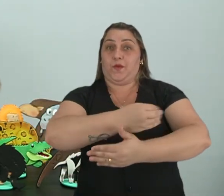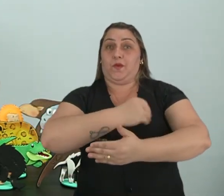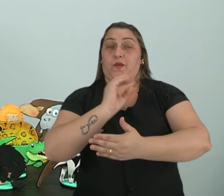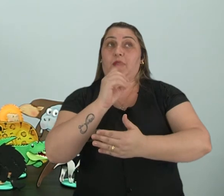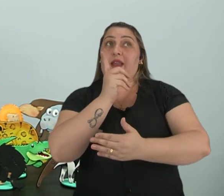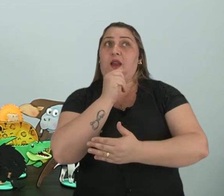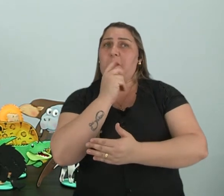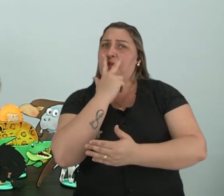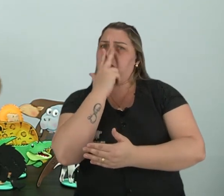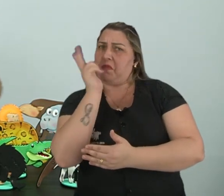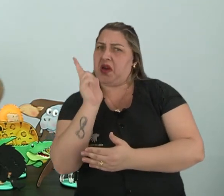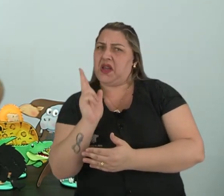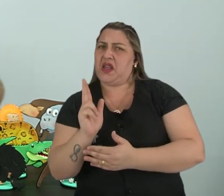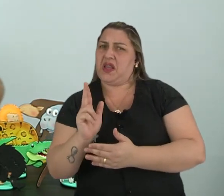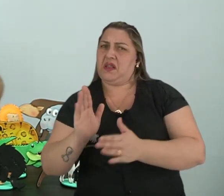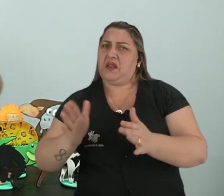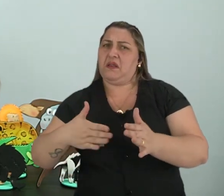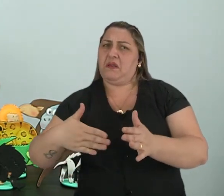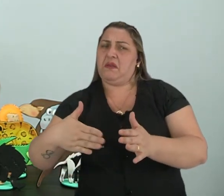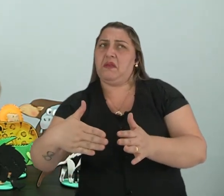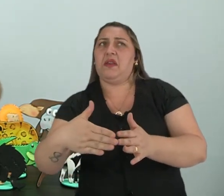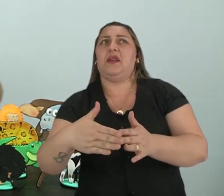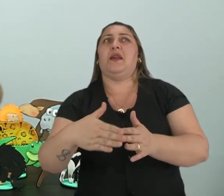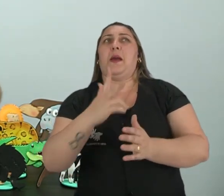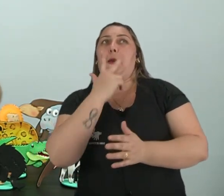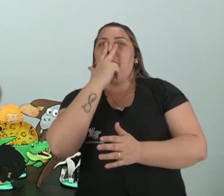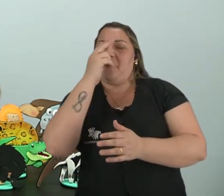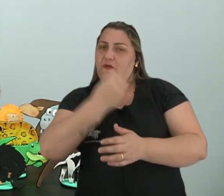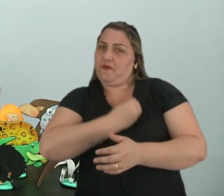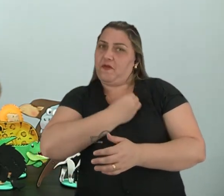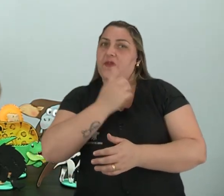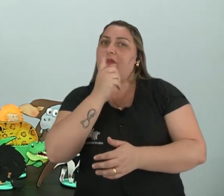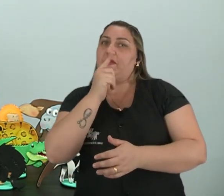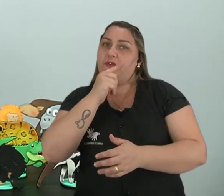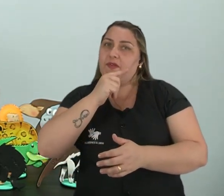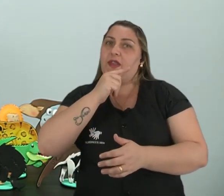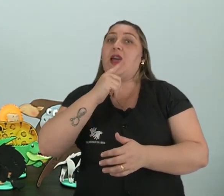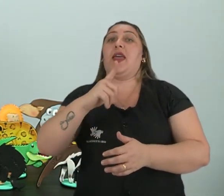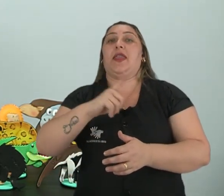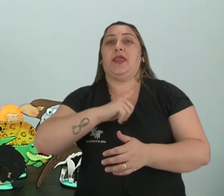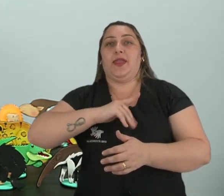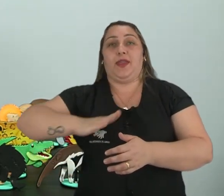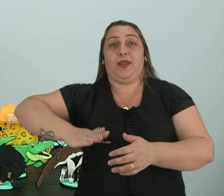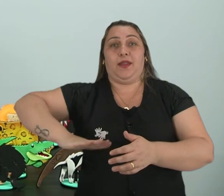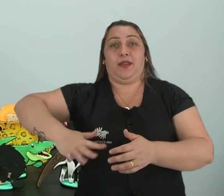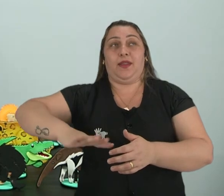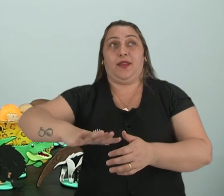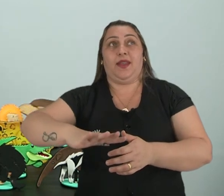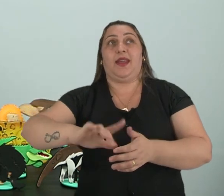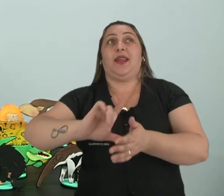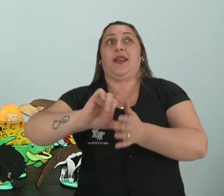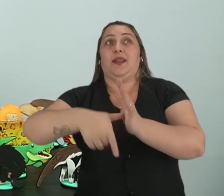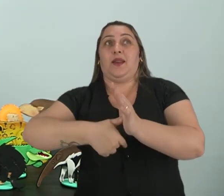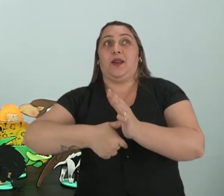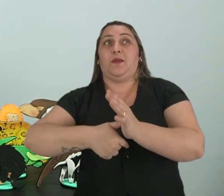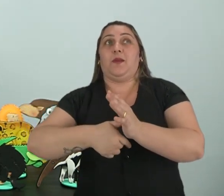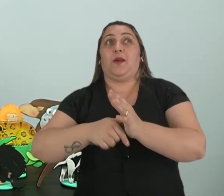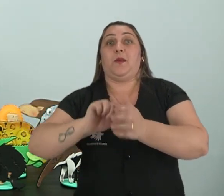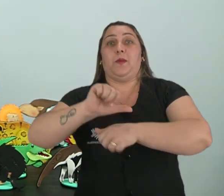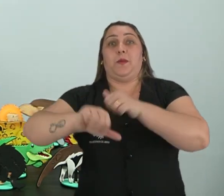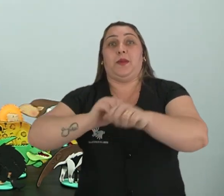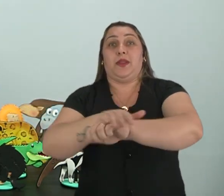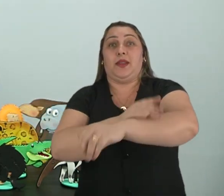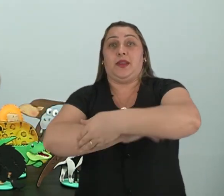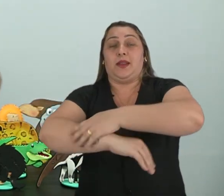E eles nem parecem. Eles são bem aquáticos. Eles são aquáticos. Vivem na água, nada. Tem rabinho e tudo. E, com o decorrer do tempo, eles vão sofrendo uma